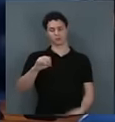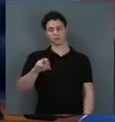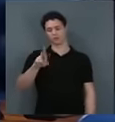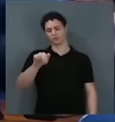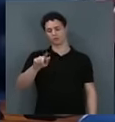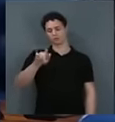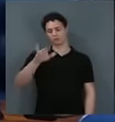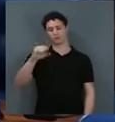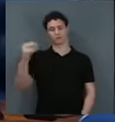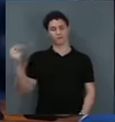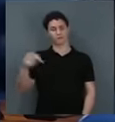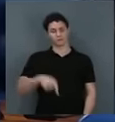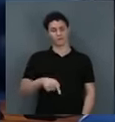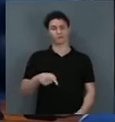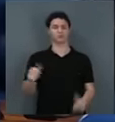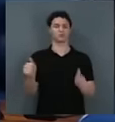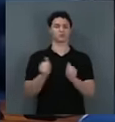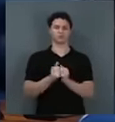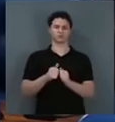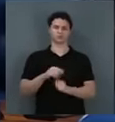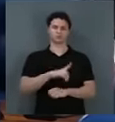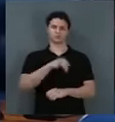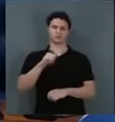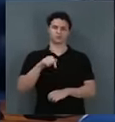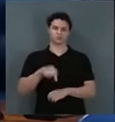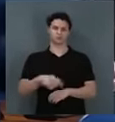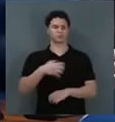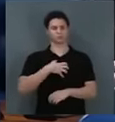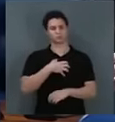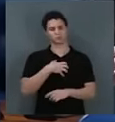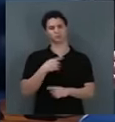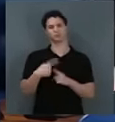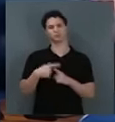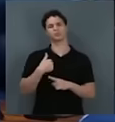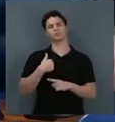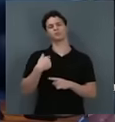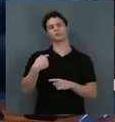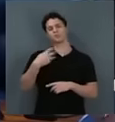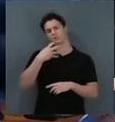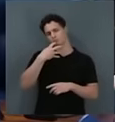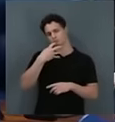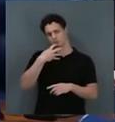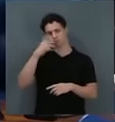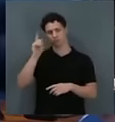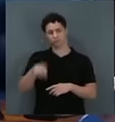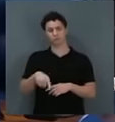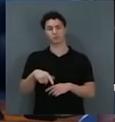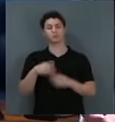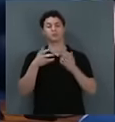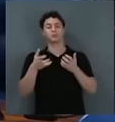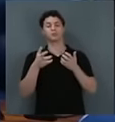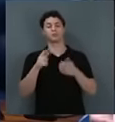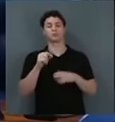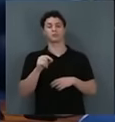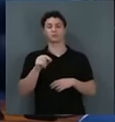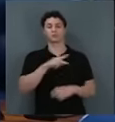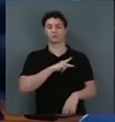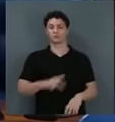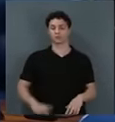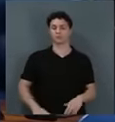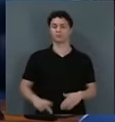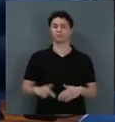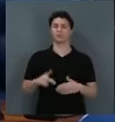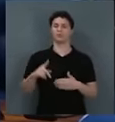naquele mesmo dia aqui. Eu me sinto porque eu conheço, eu gostaria, presidente, que vocês nos